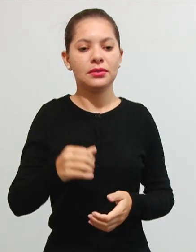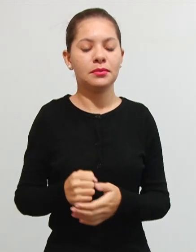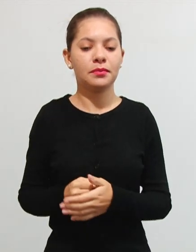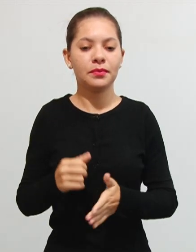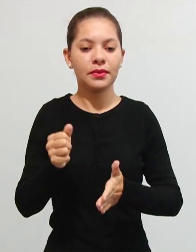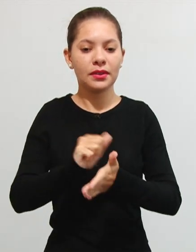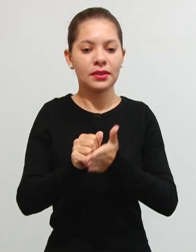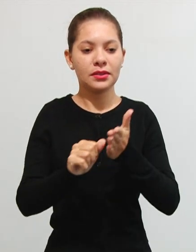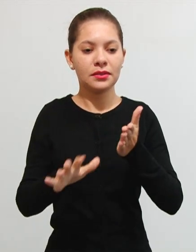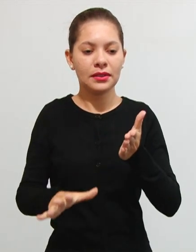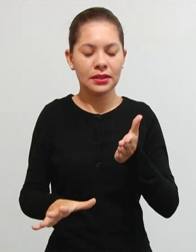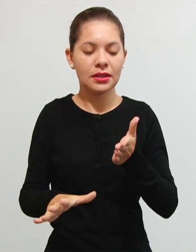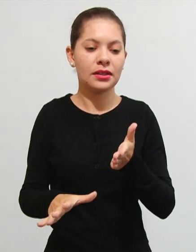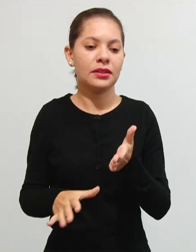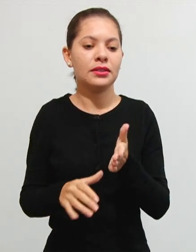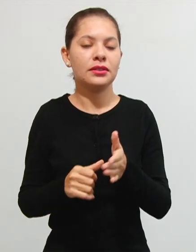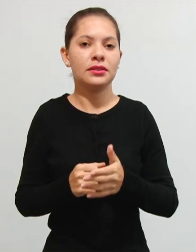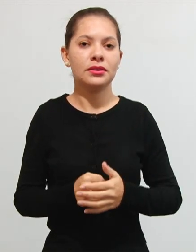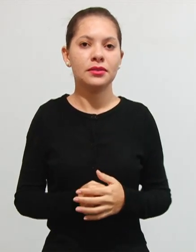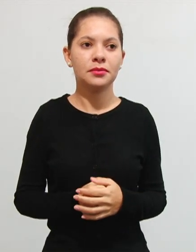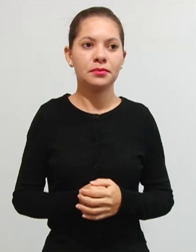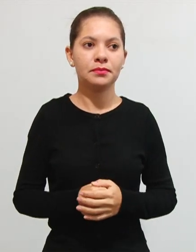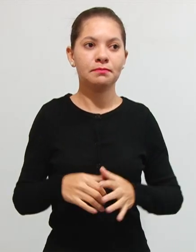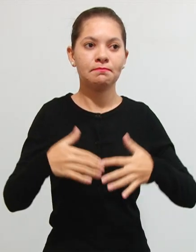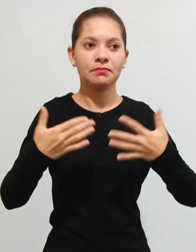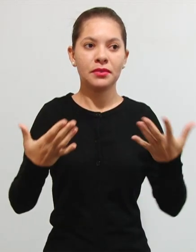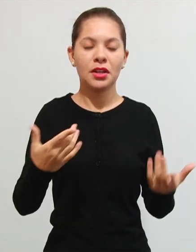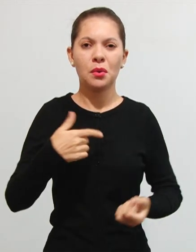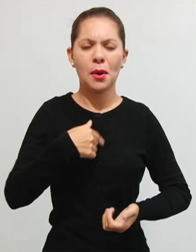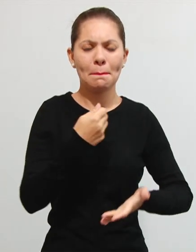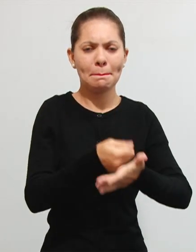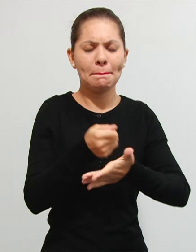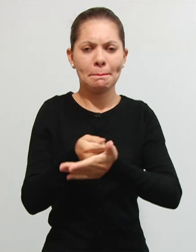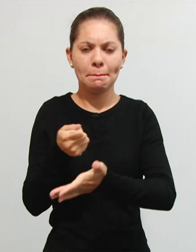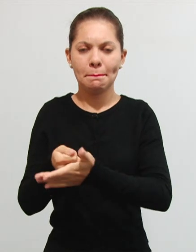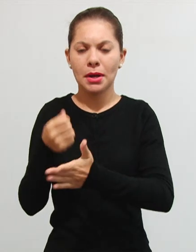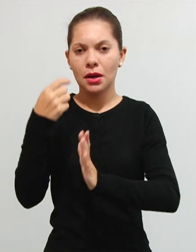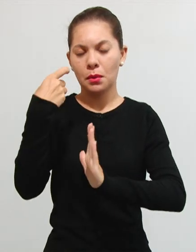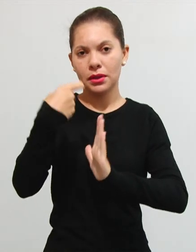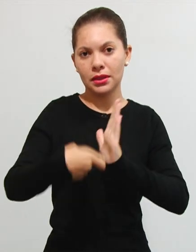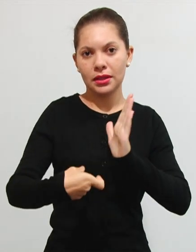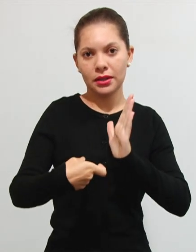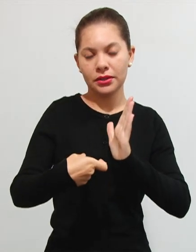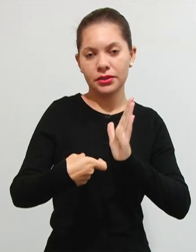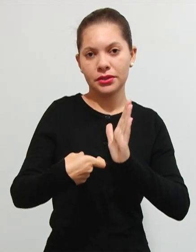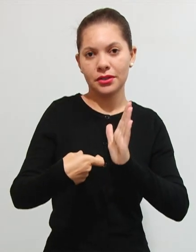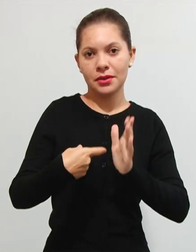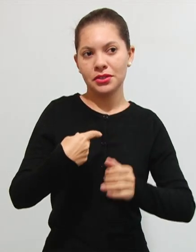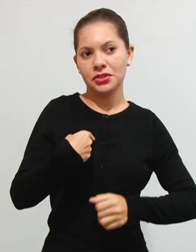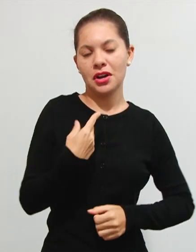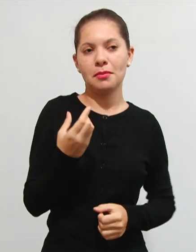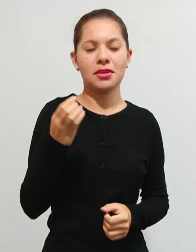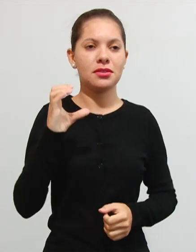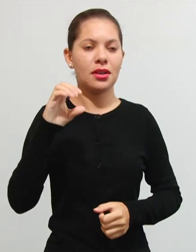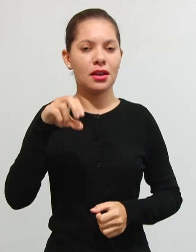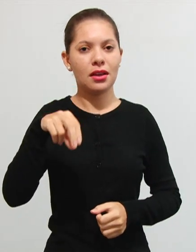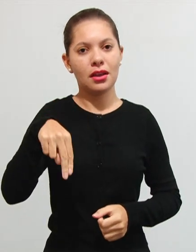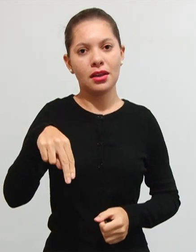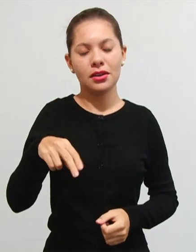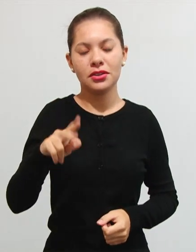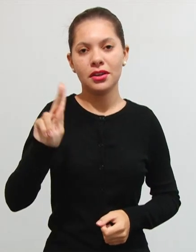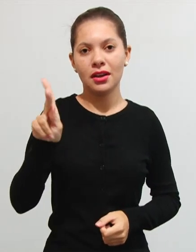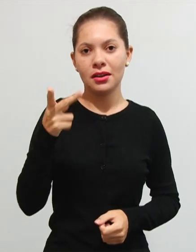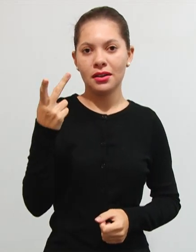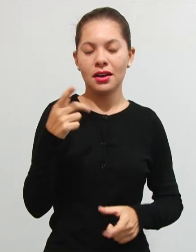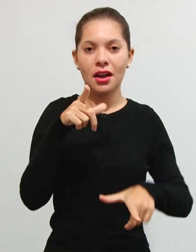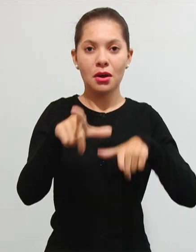para eles prestadas. Então, se eu pago a taxa para tirar a minha carteira de motorista, então é um serviço